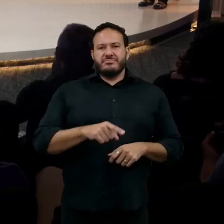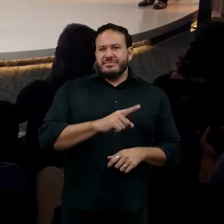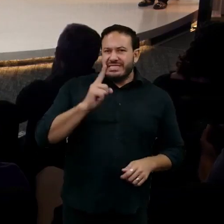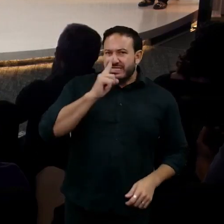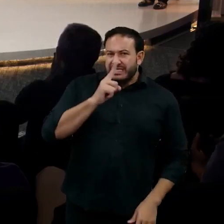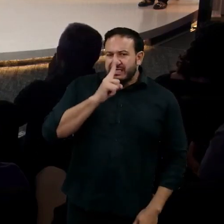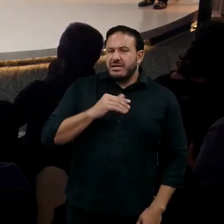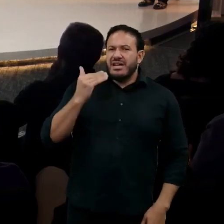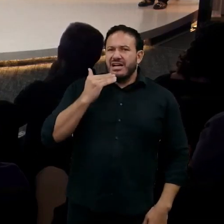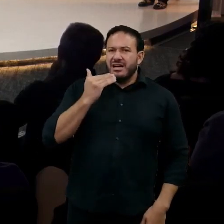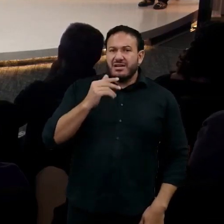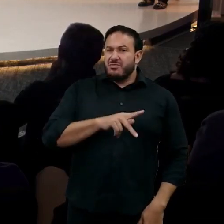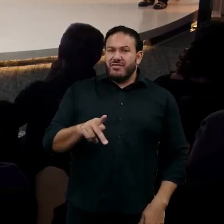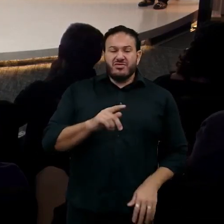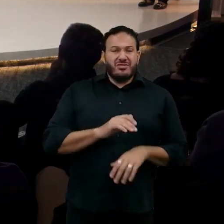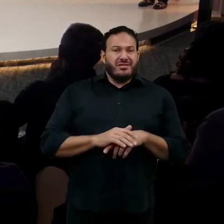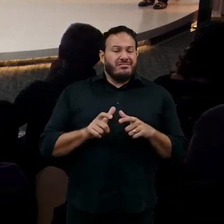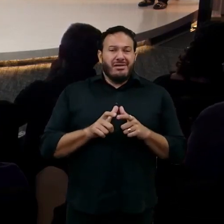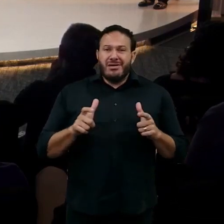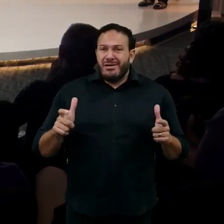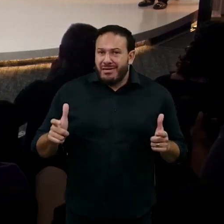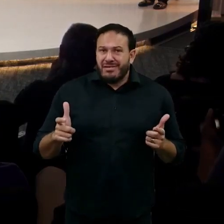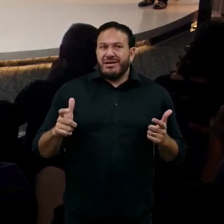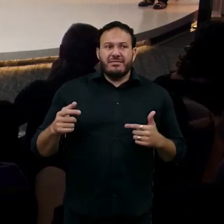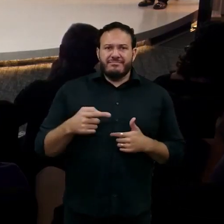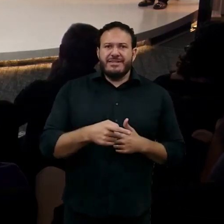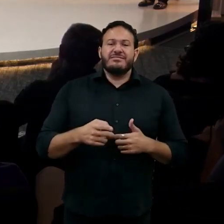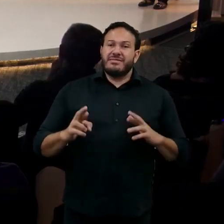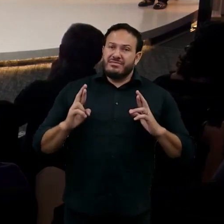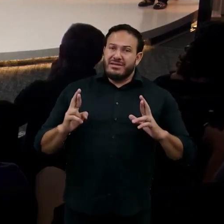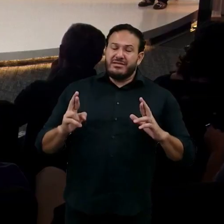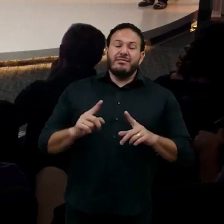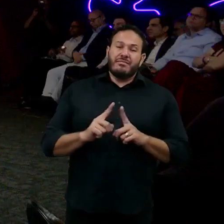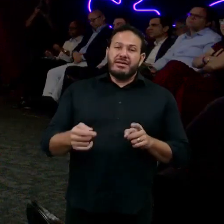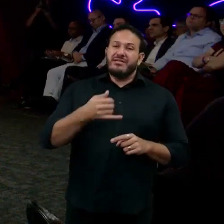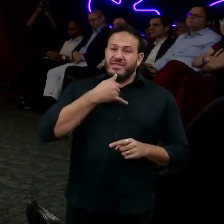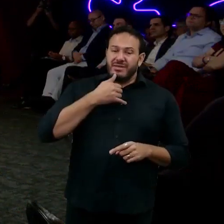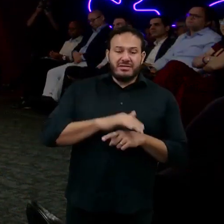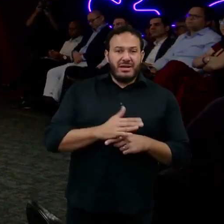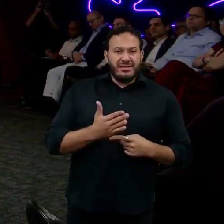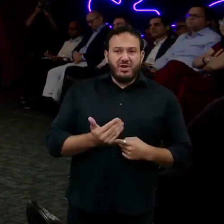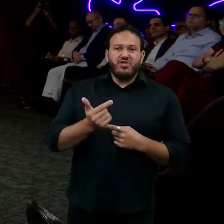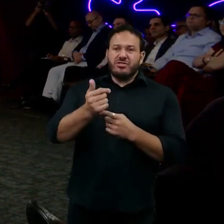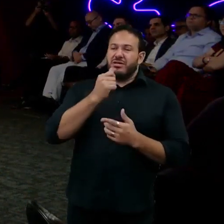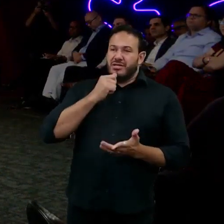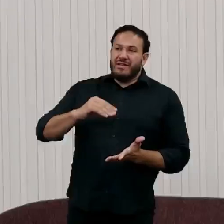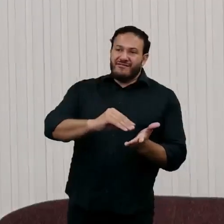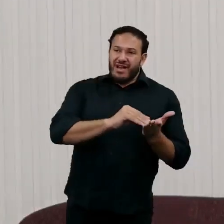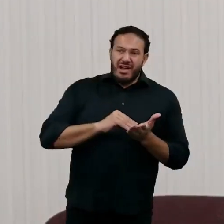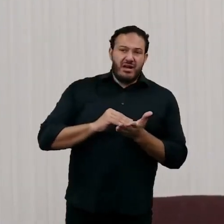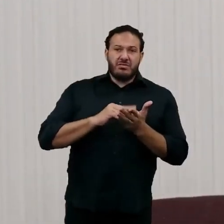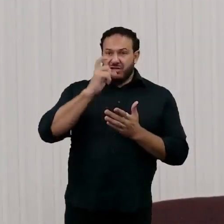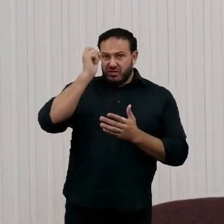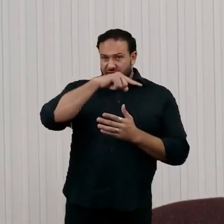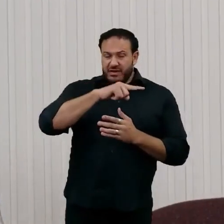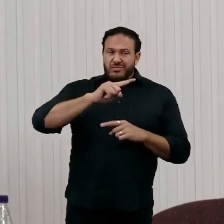aumentando no mundo. Então essa é uma esperança, mas infelizmente a tecnologia não amadureceu ainda e é difícil entrarmos de cabeça nisso,